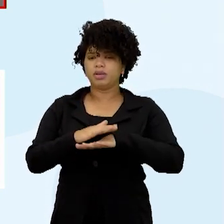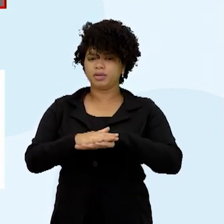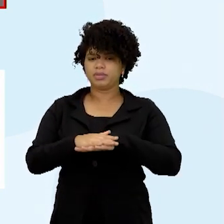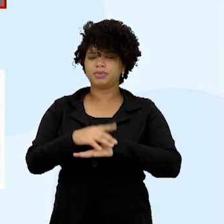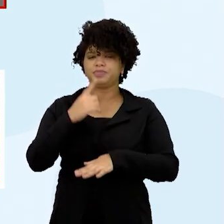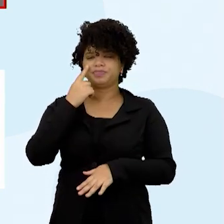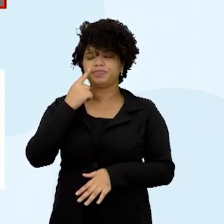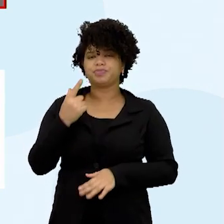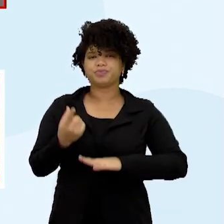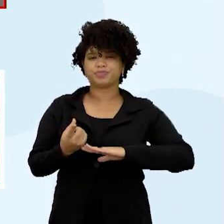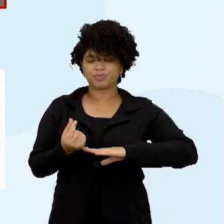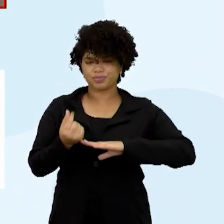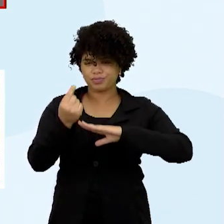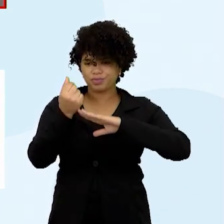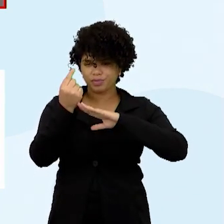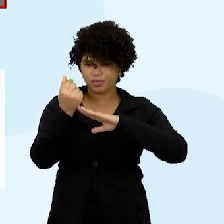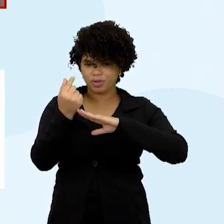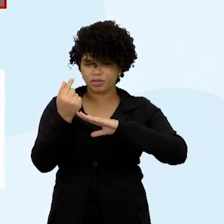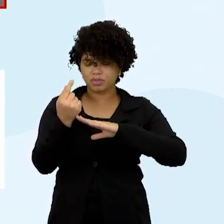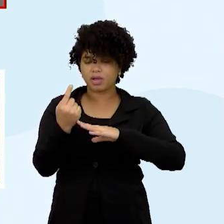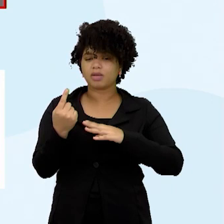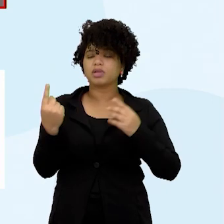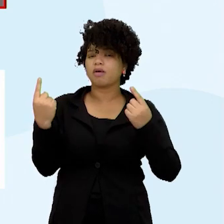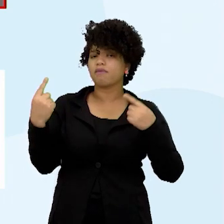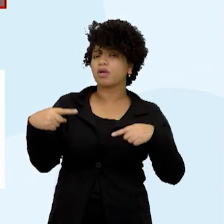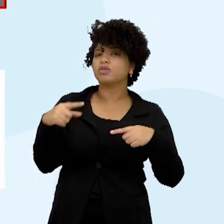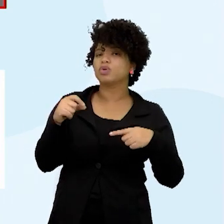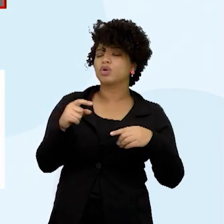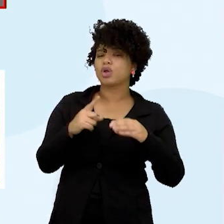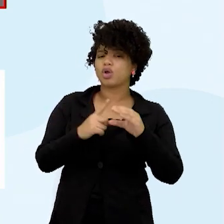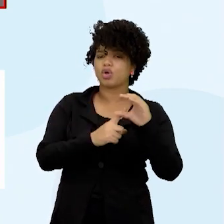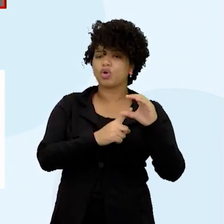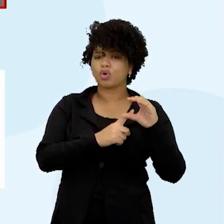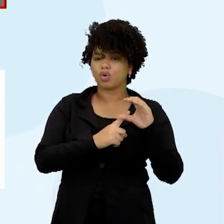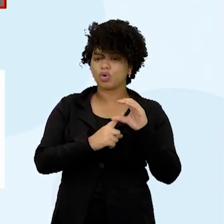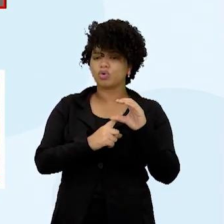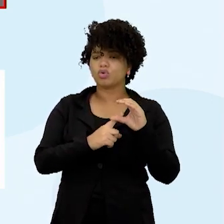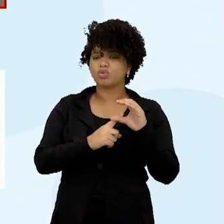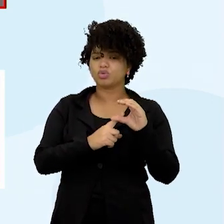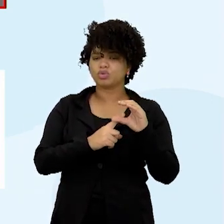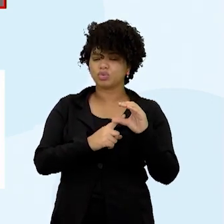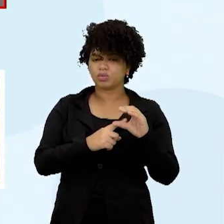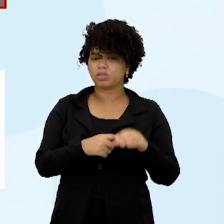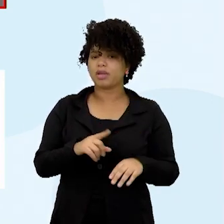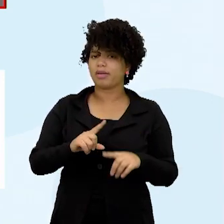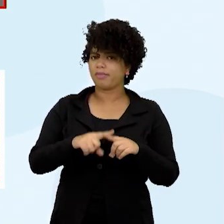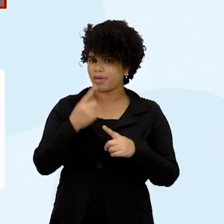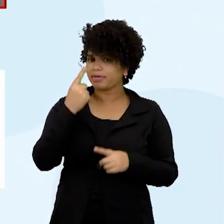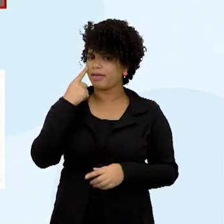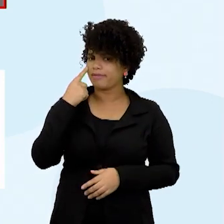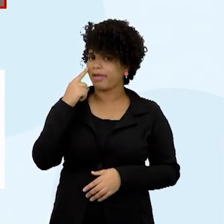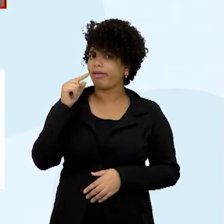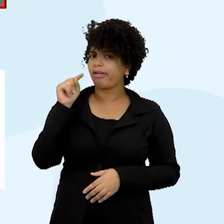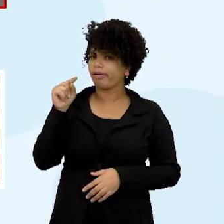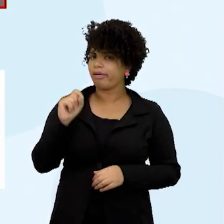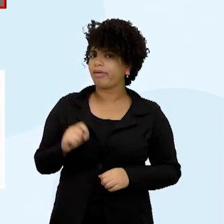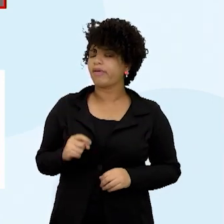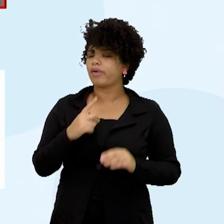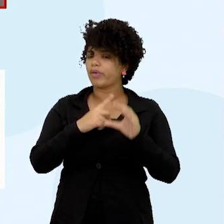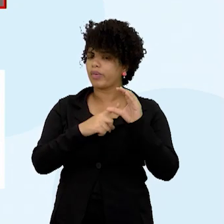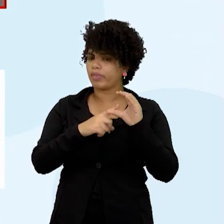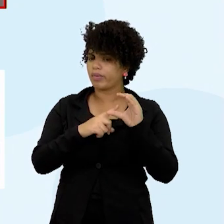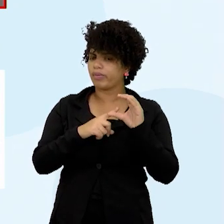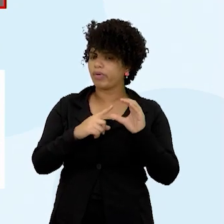perspectiva de capitalismo versus comunismo. Se bem que a gente vai ver daqui a pouco que o comunismo na China é um